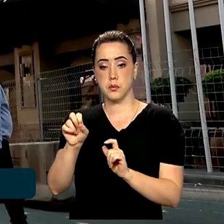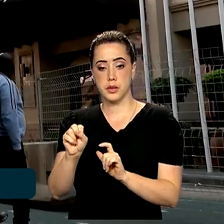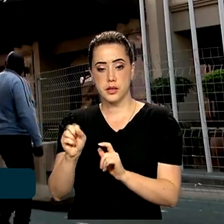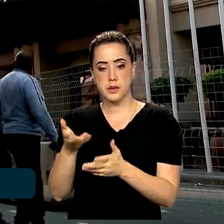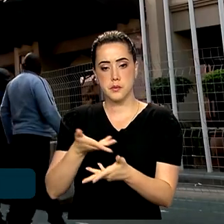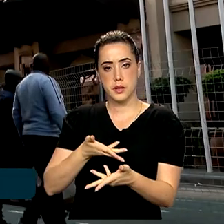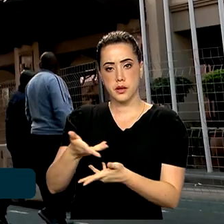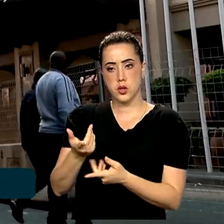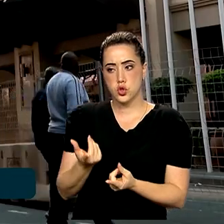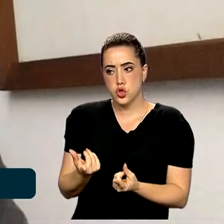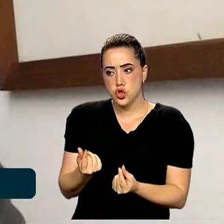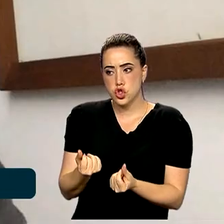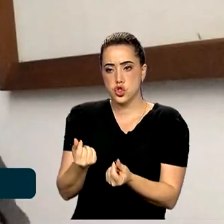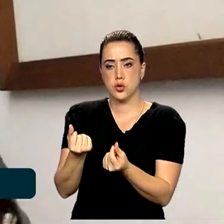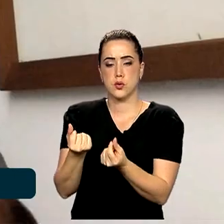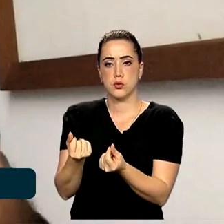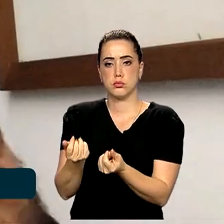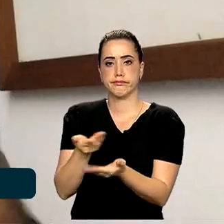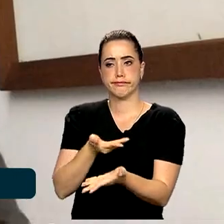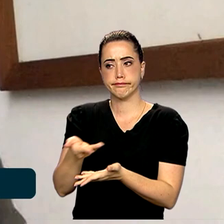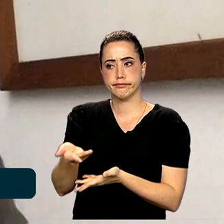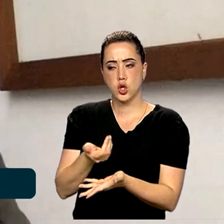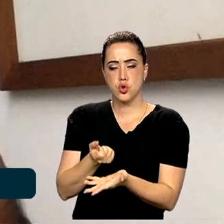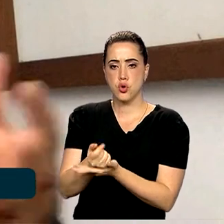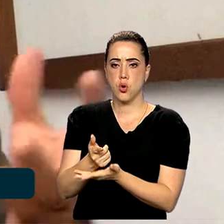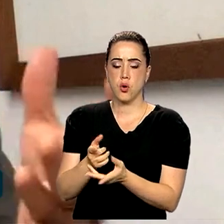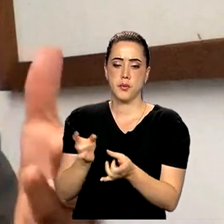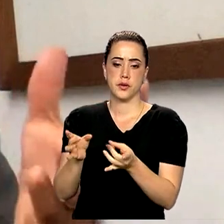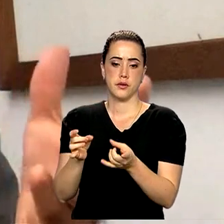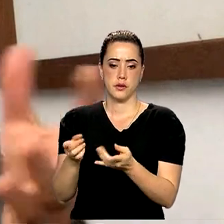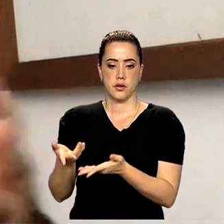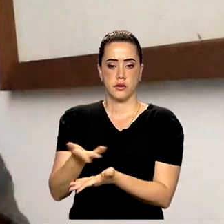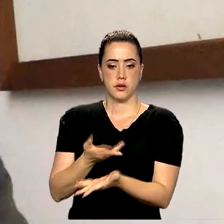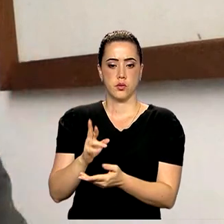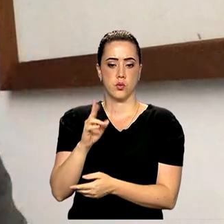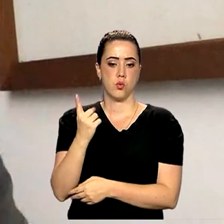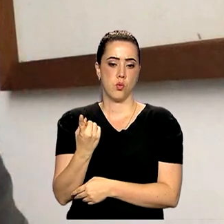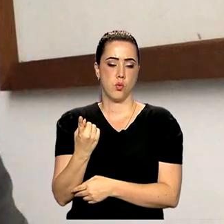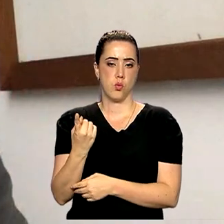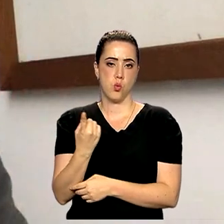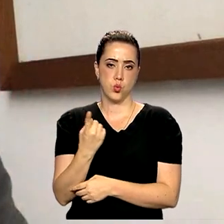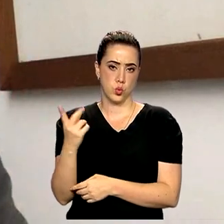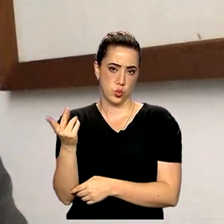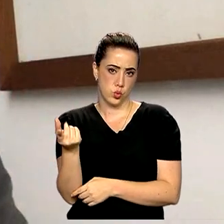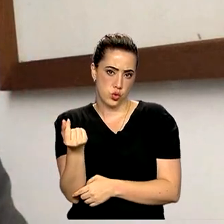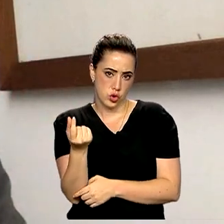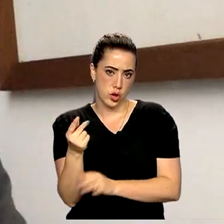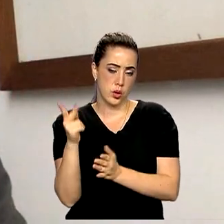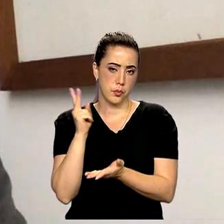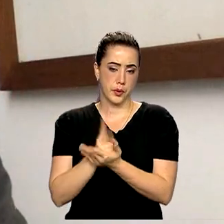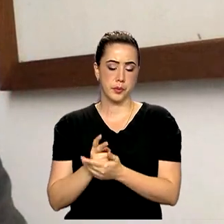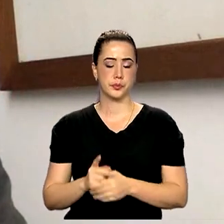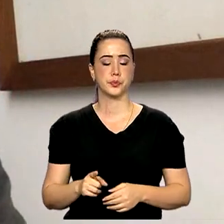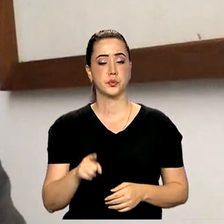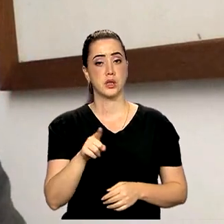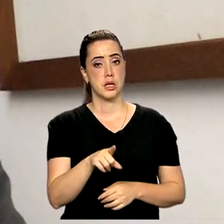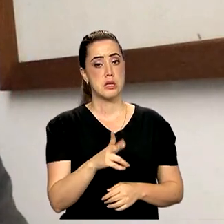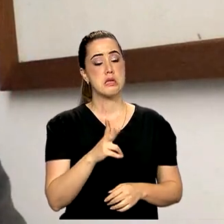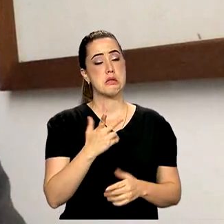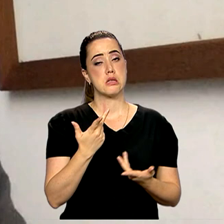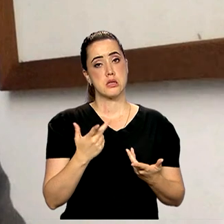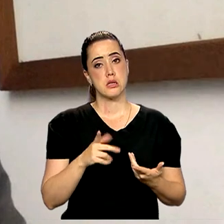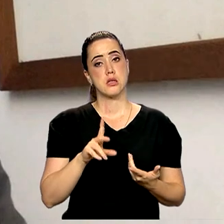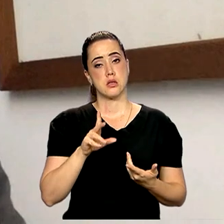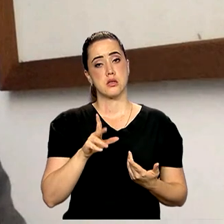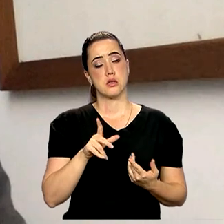transações comerciais. Há uma aceitação unânime dos países de uso dessas moedas nacionais para